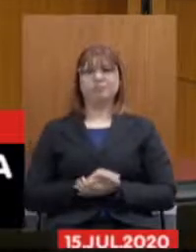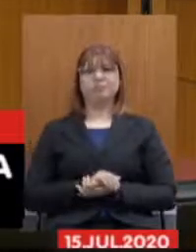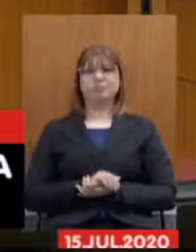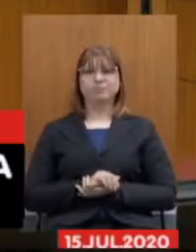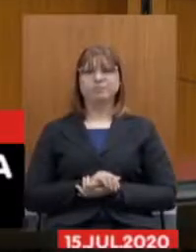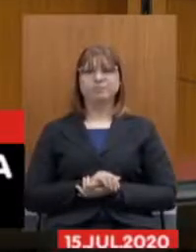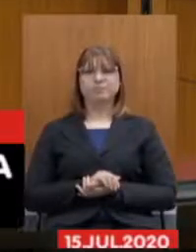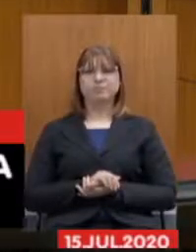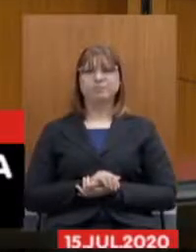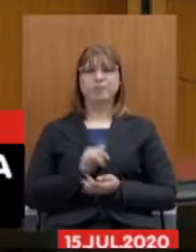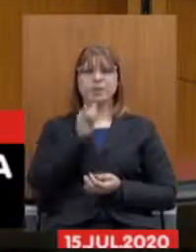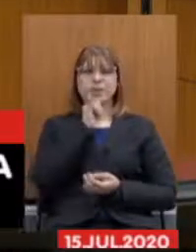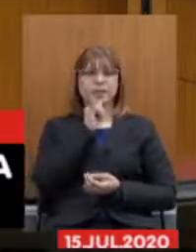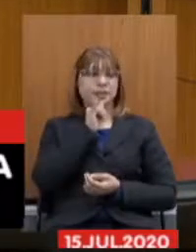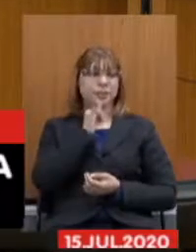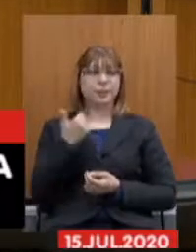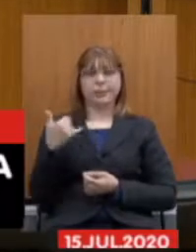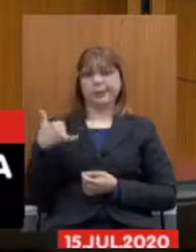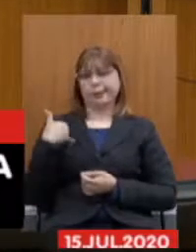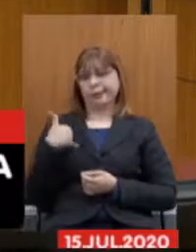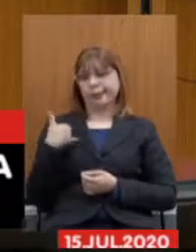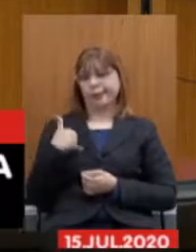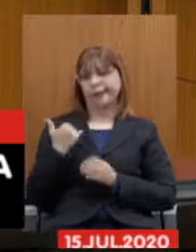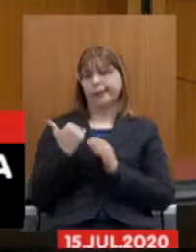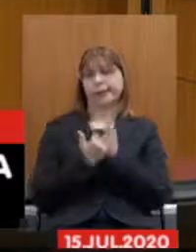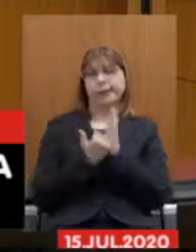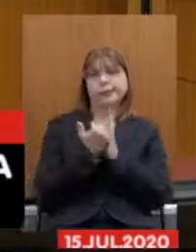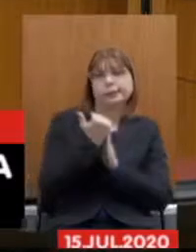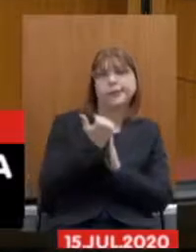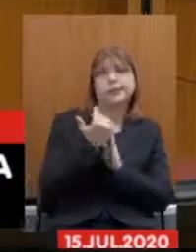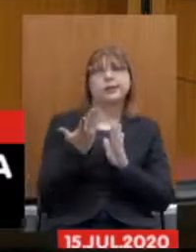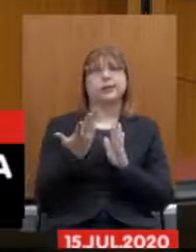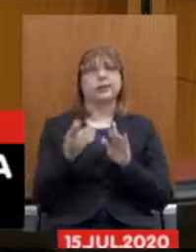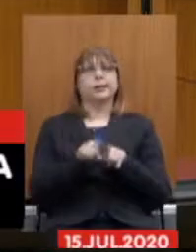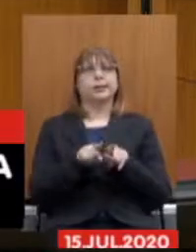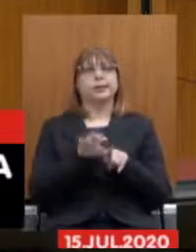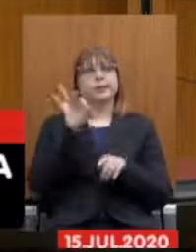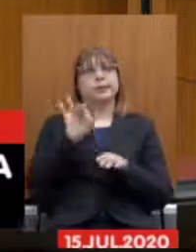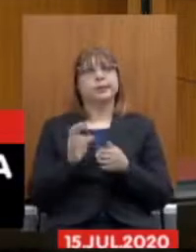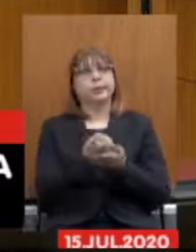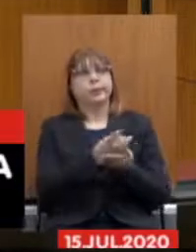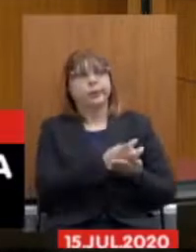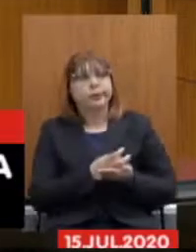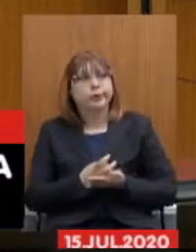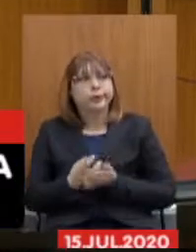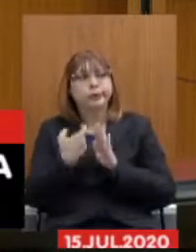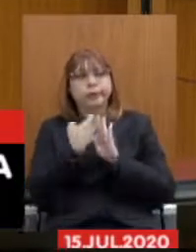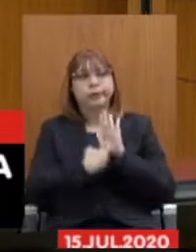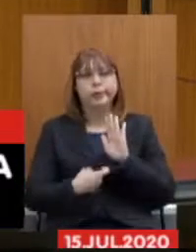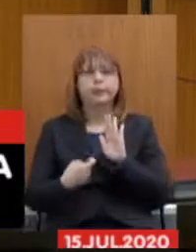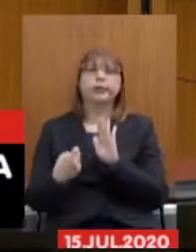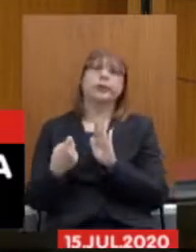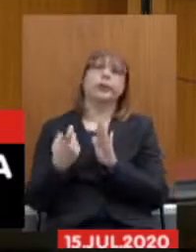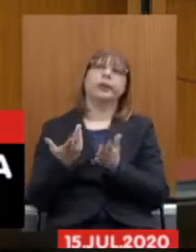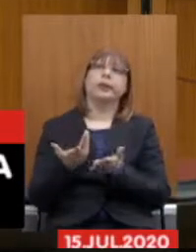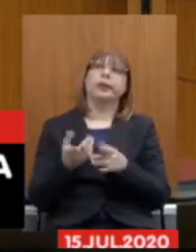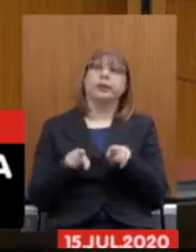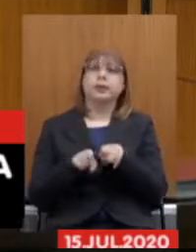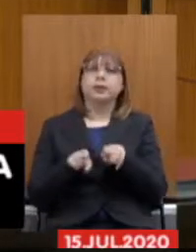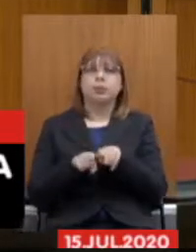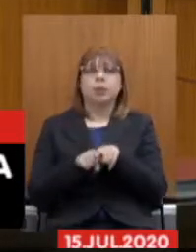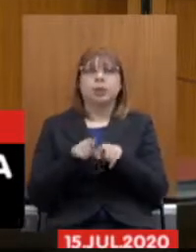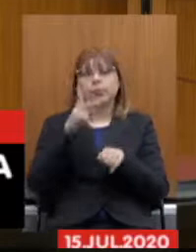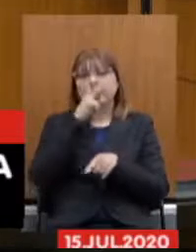aumento no tempo para a aposentadoria, aumento das alíquotas, penalizar os servidores